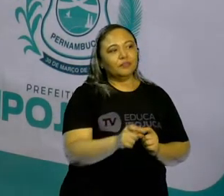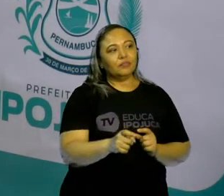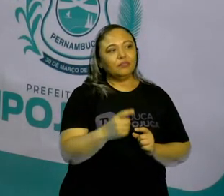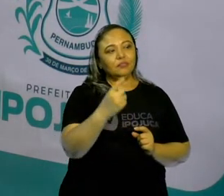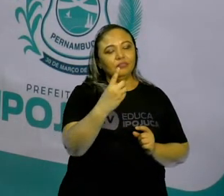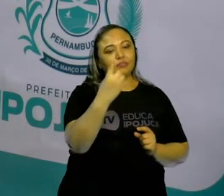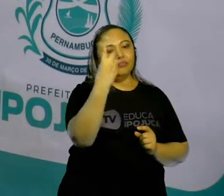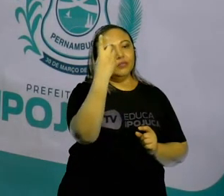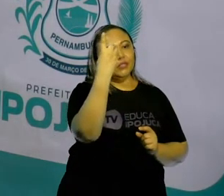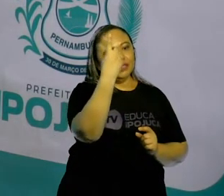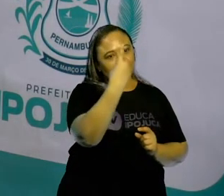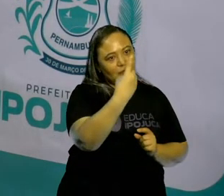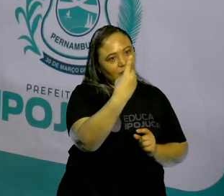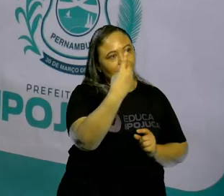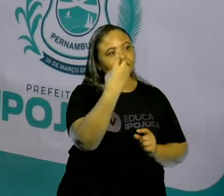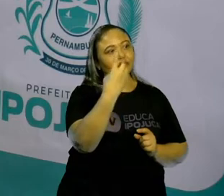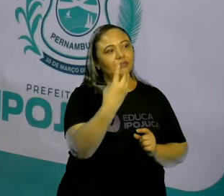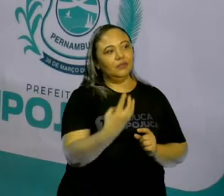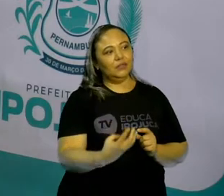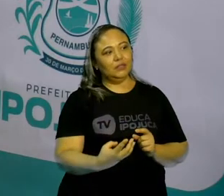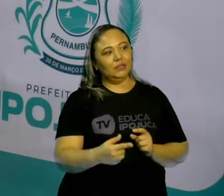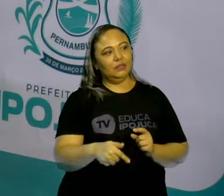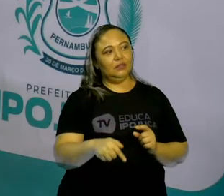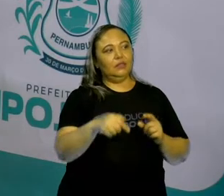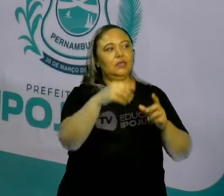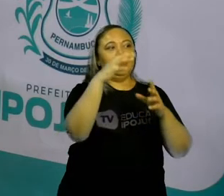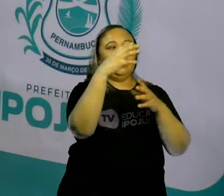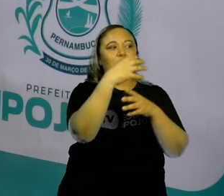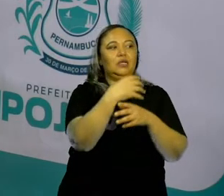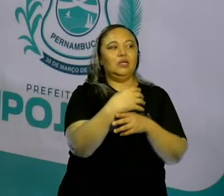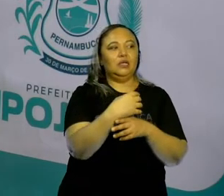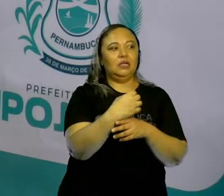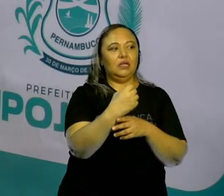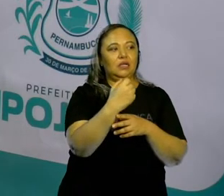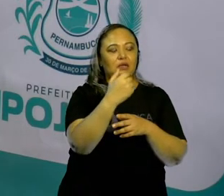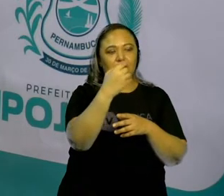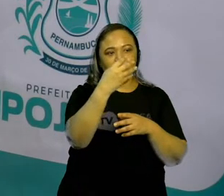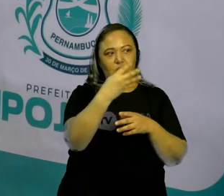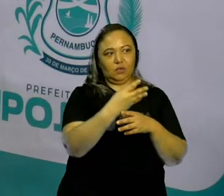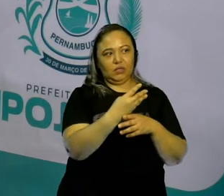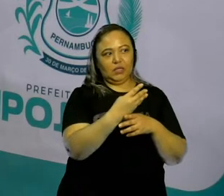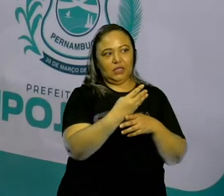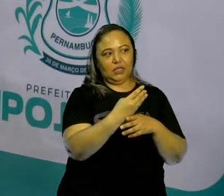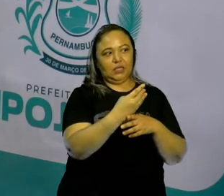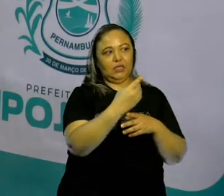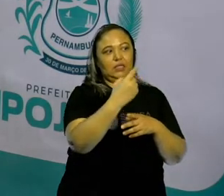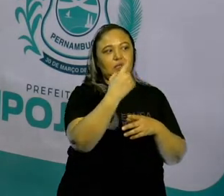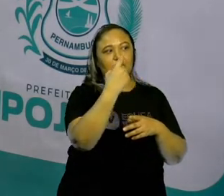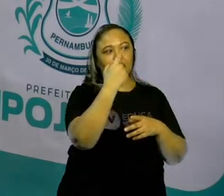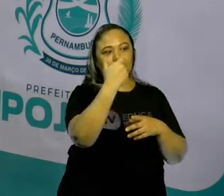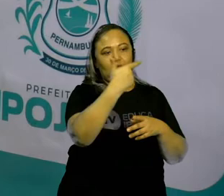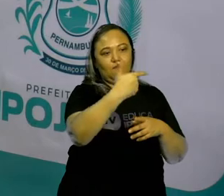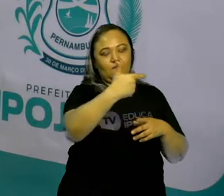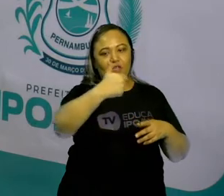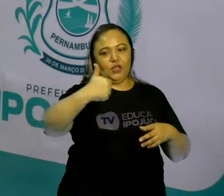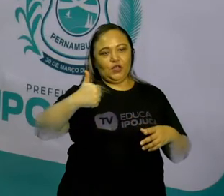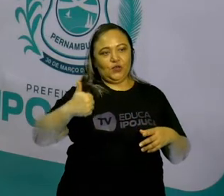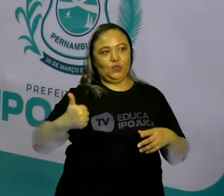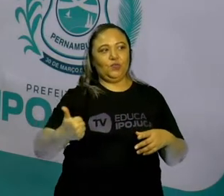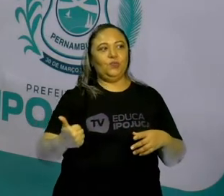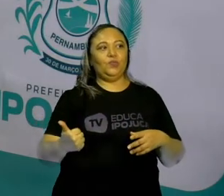1 mais 7 mais 9 mais 4 mais 0, e vai dar o total de 21.